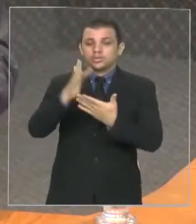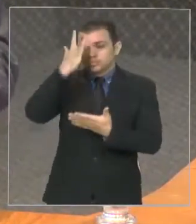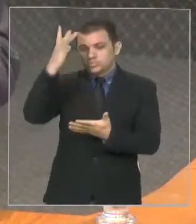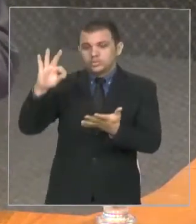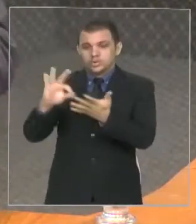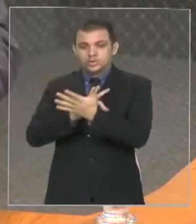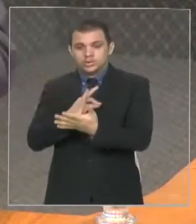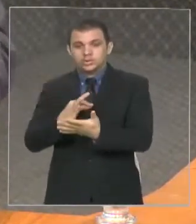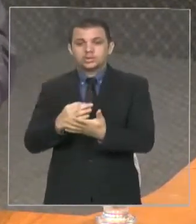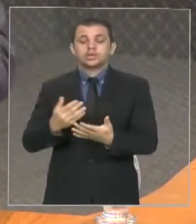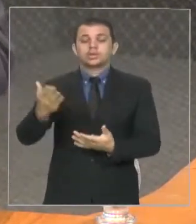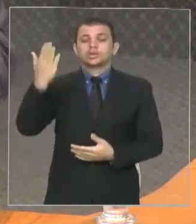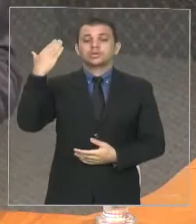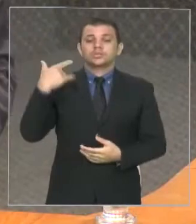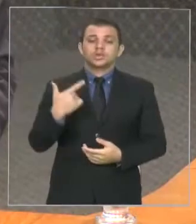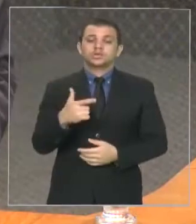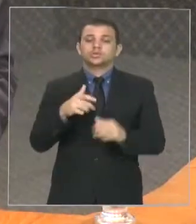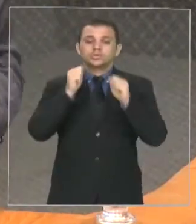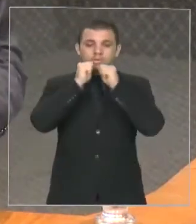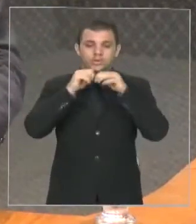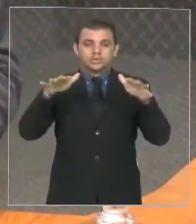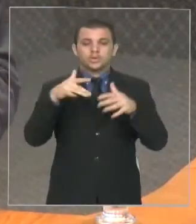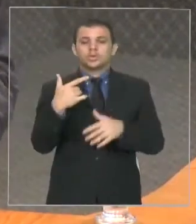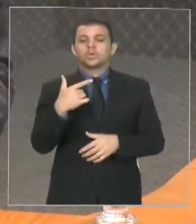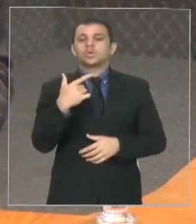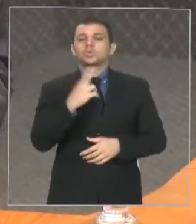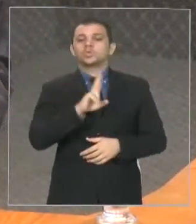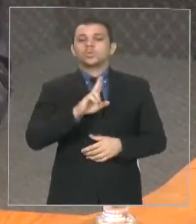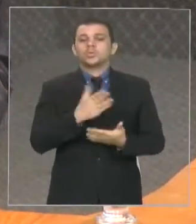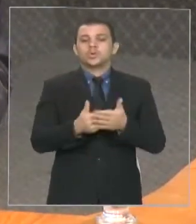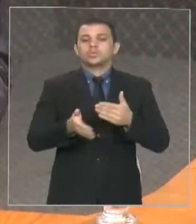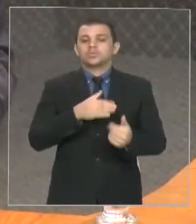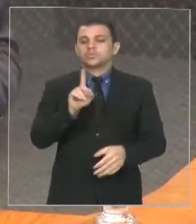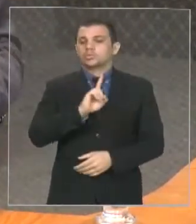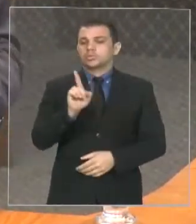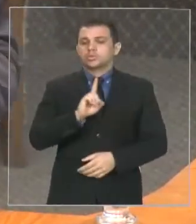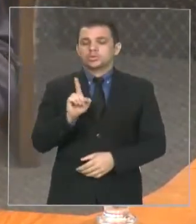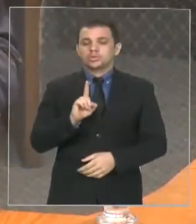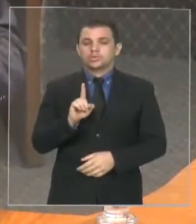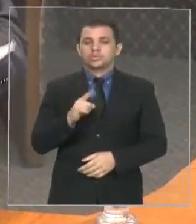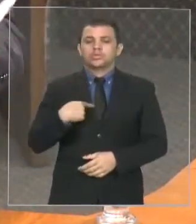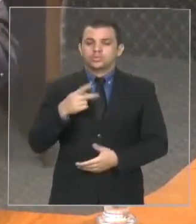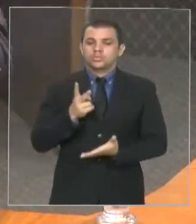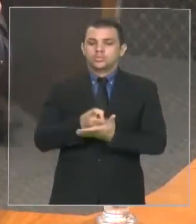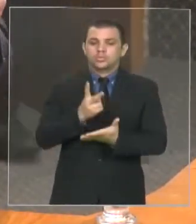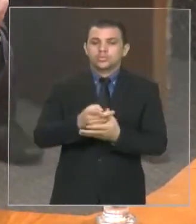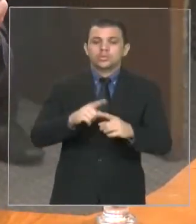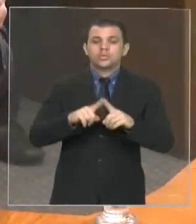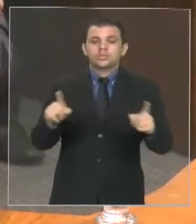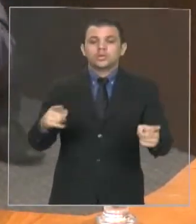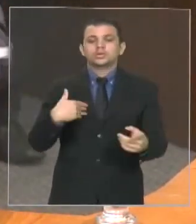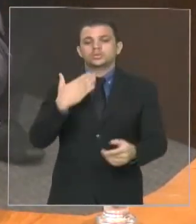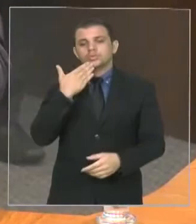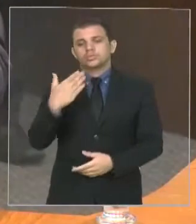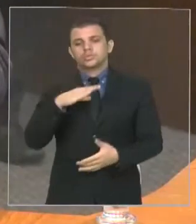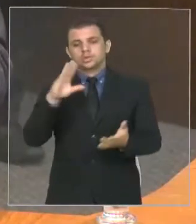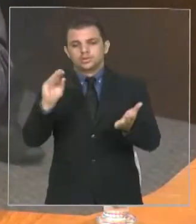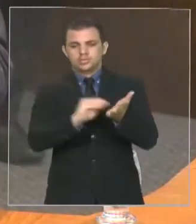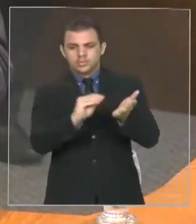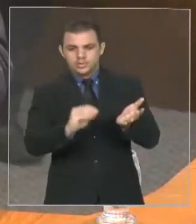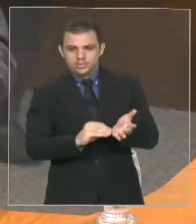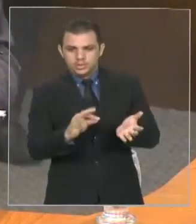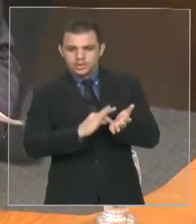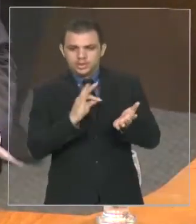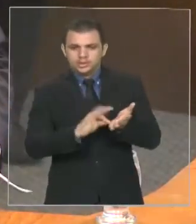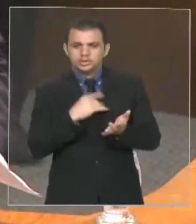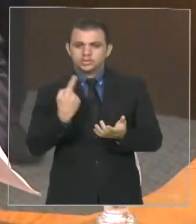que um dia reverberasse aqui qualquer nome e assim continuarei a fazer. Mas não quero que esses nomes agora que nós vamos distribuir para a